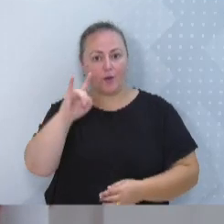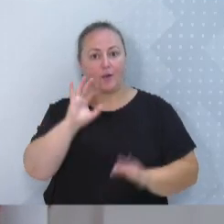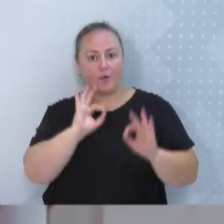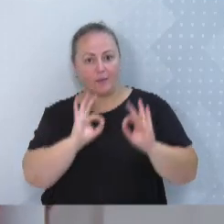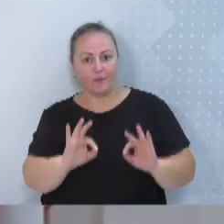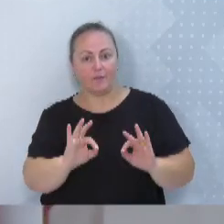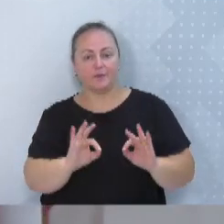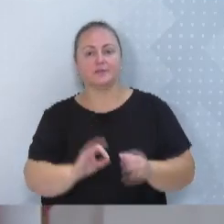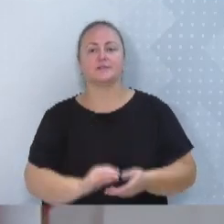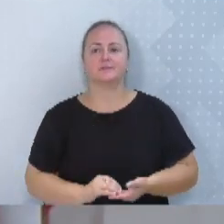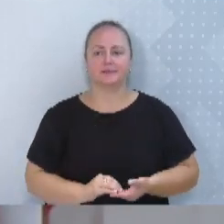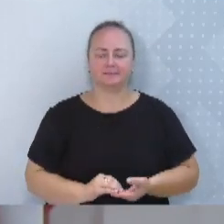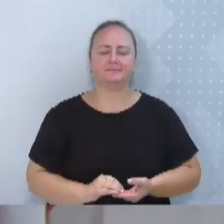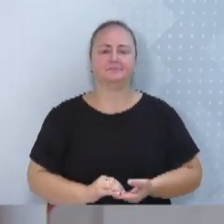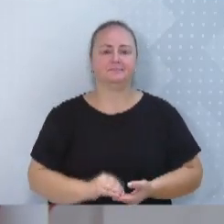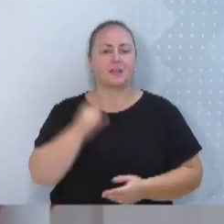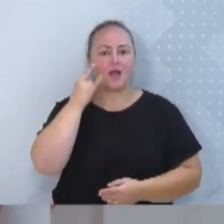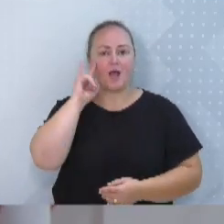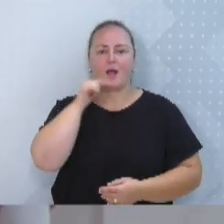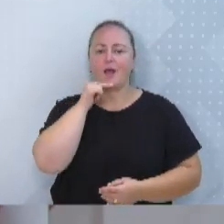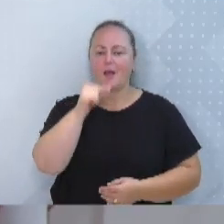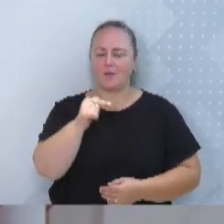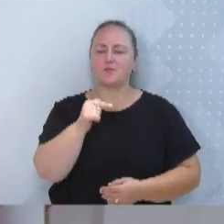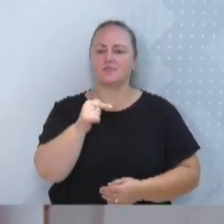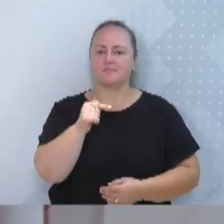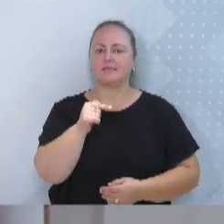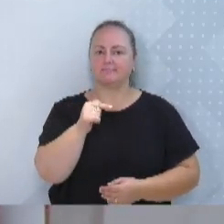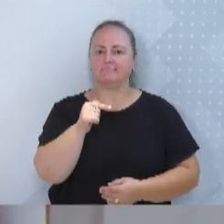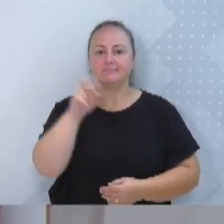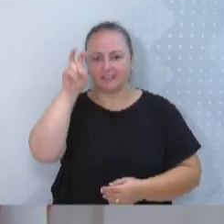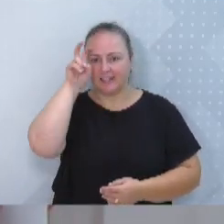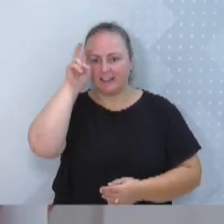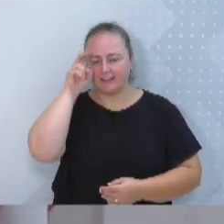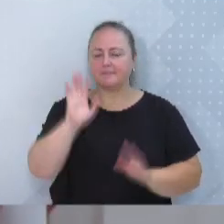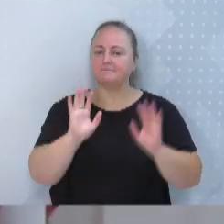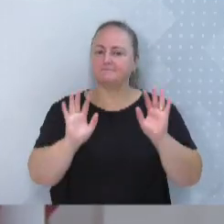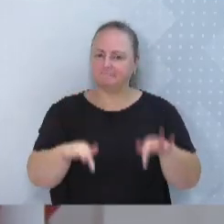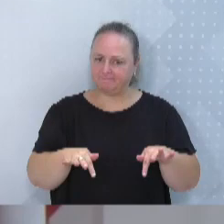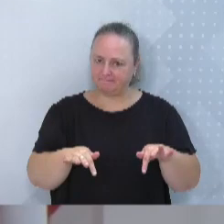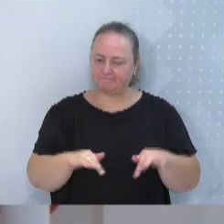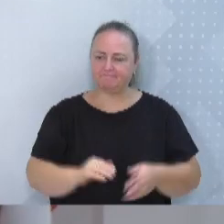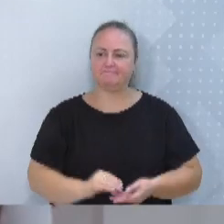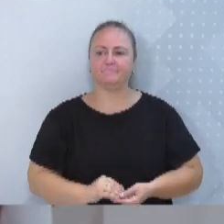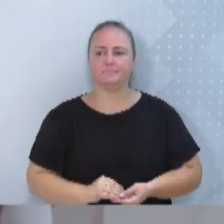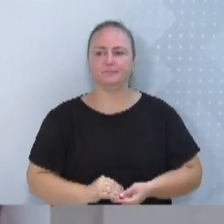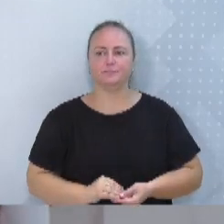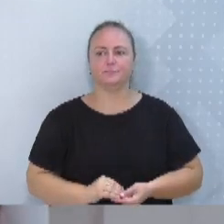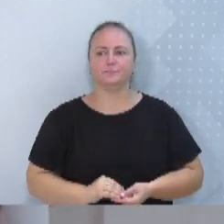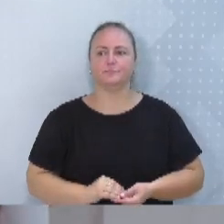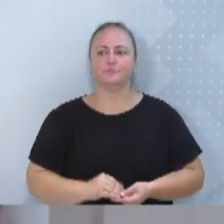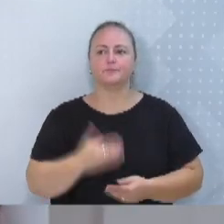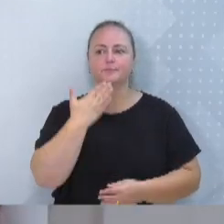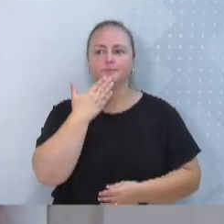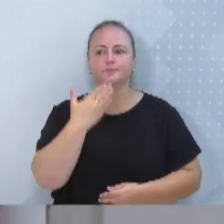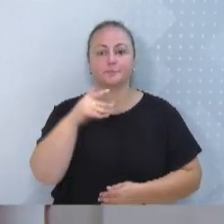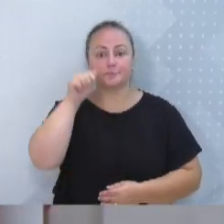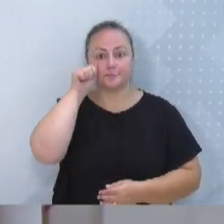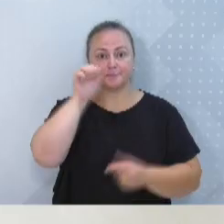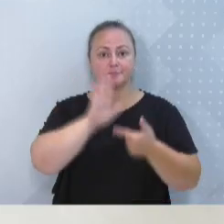minha penúltima sessão. Se o Eri puder colocar na tela as fotos.